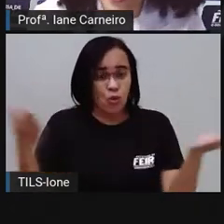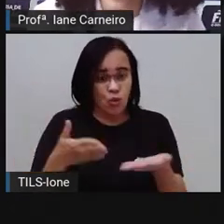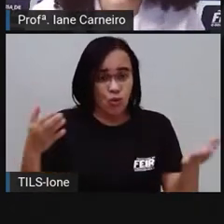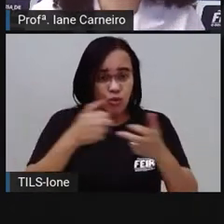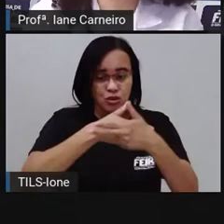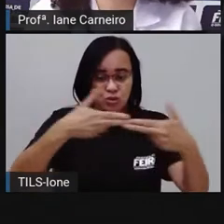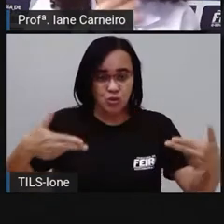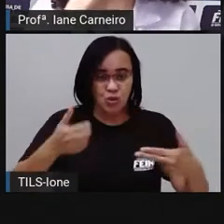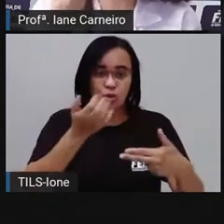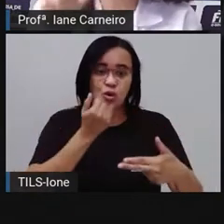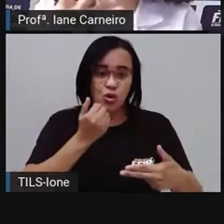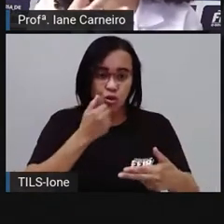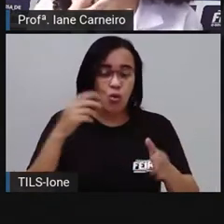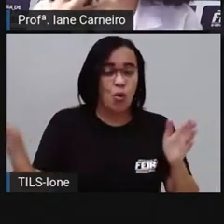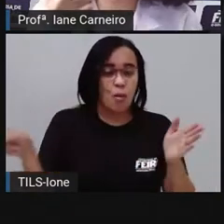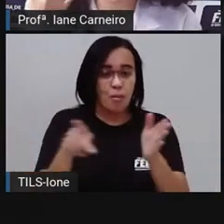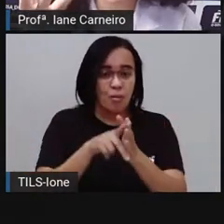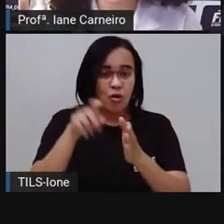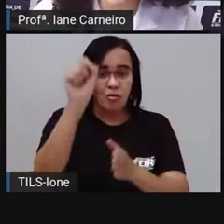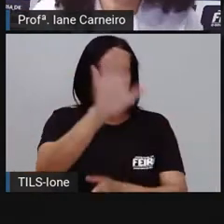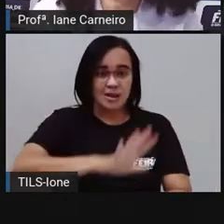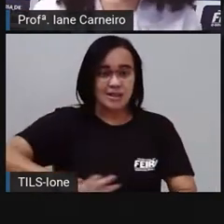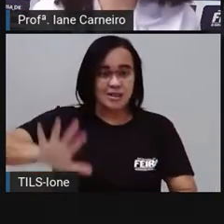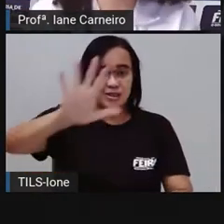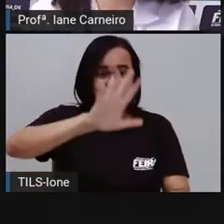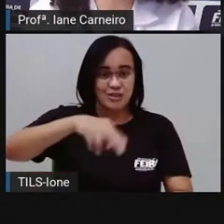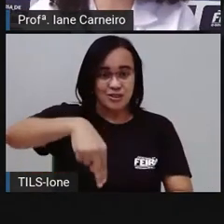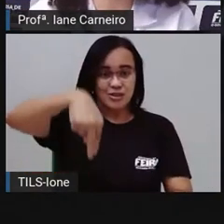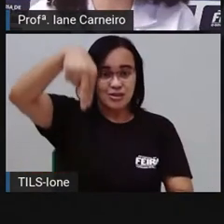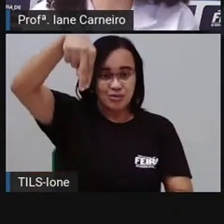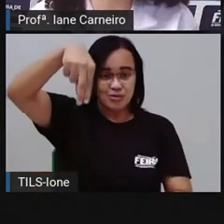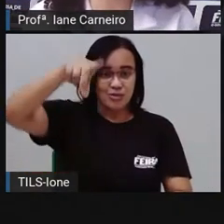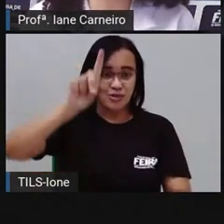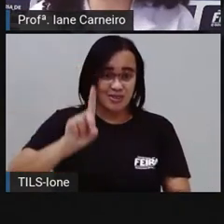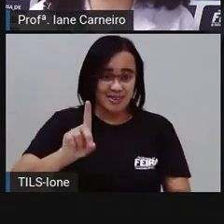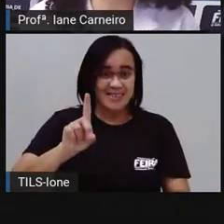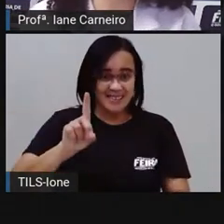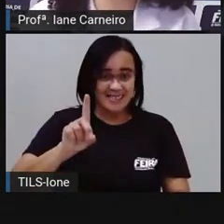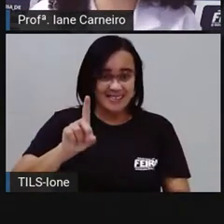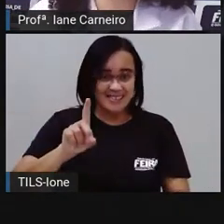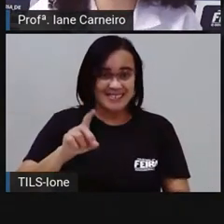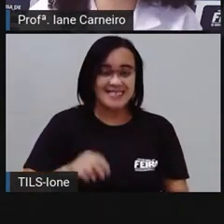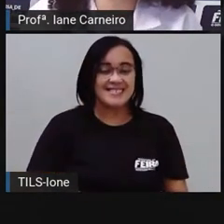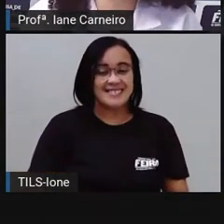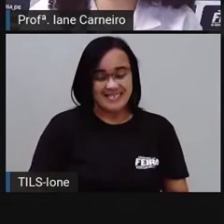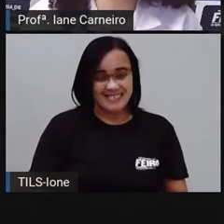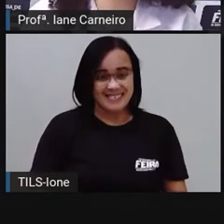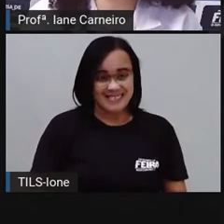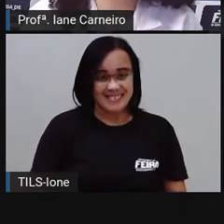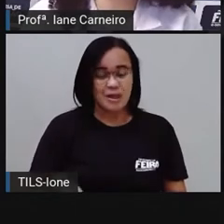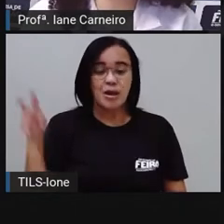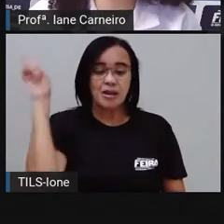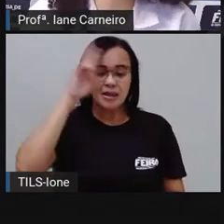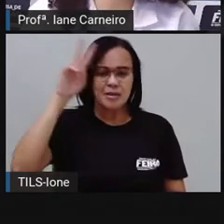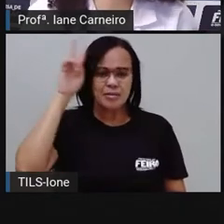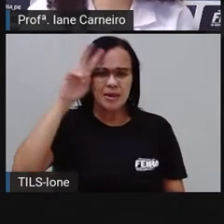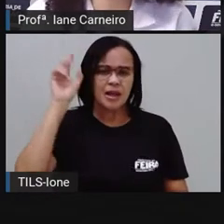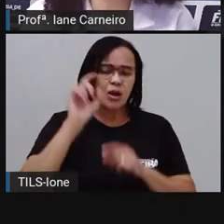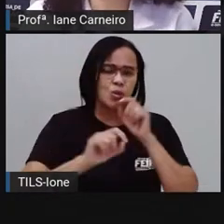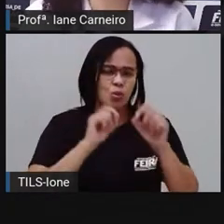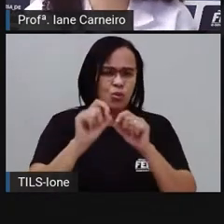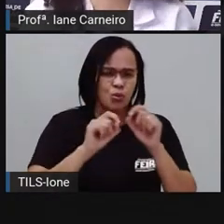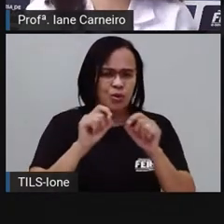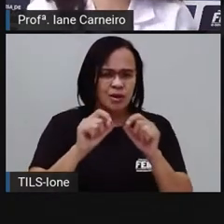a gente vai saborear, se degustar só com as imagens dessas comidas. Então, para lembrar, a gente já